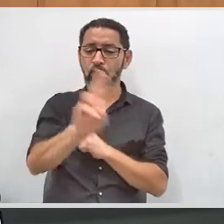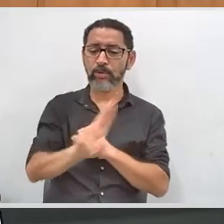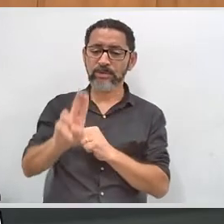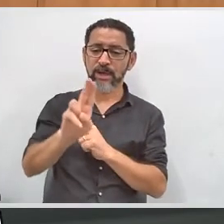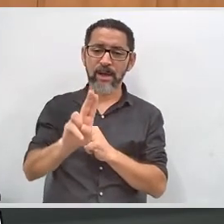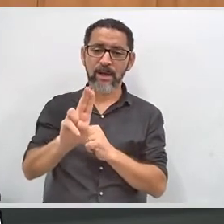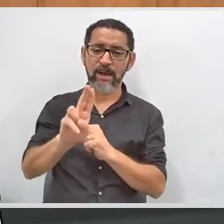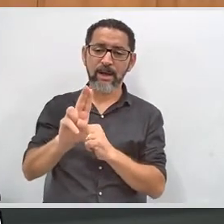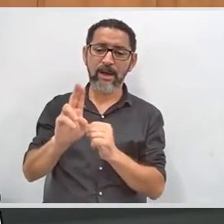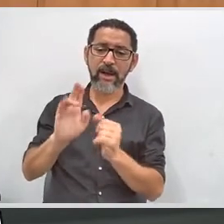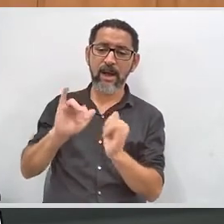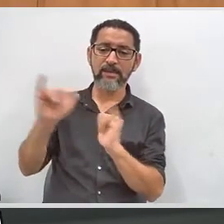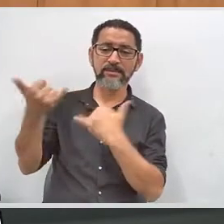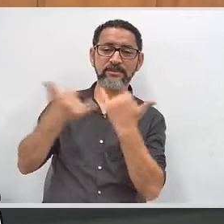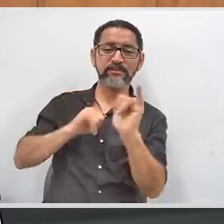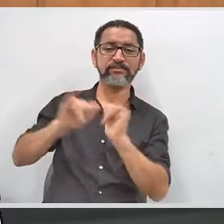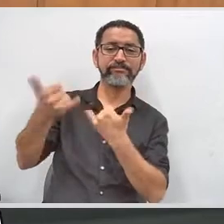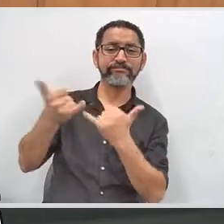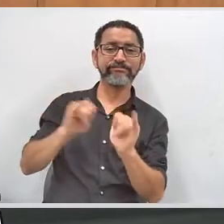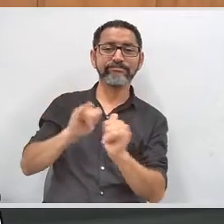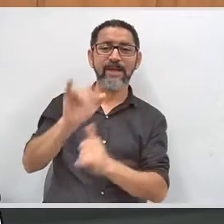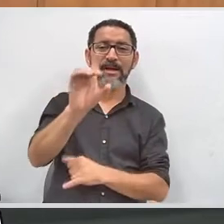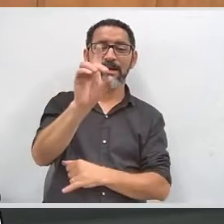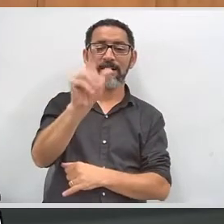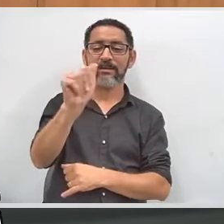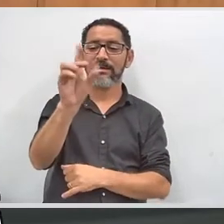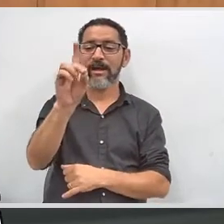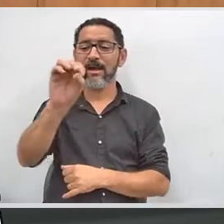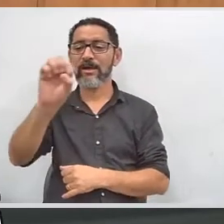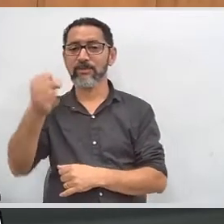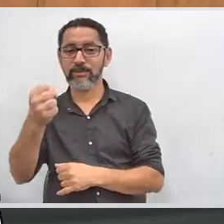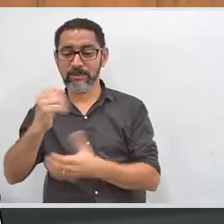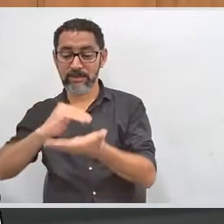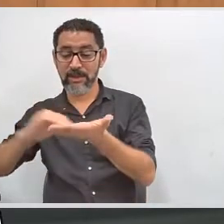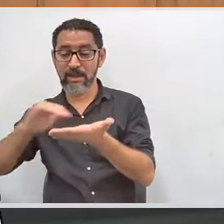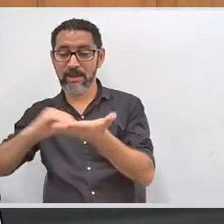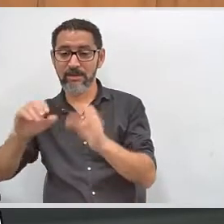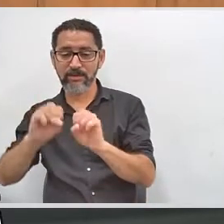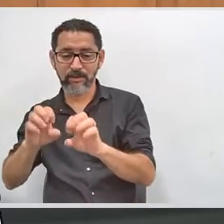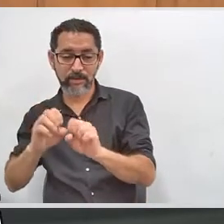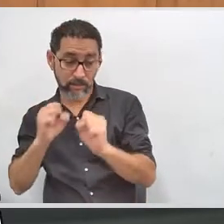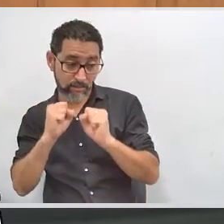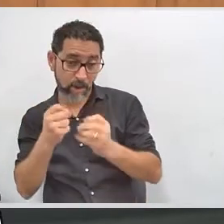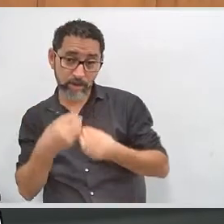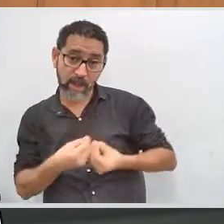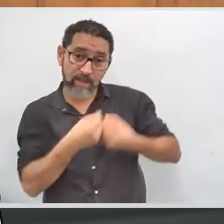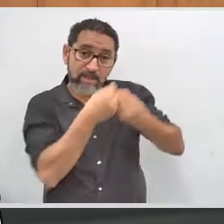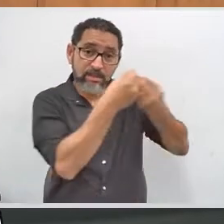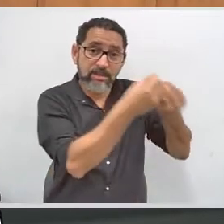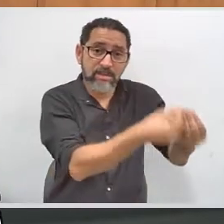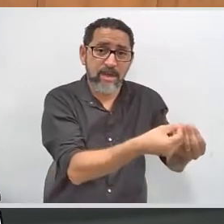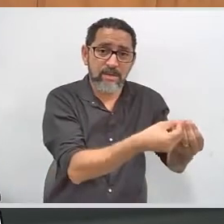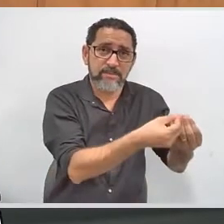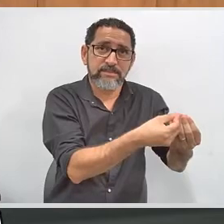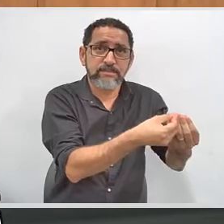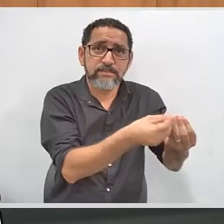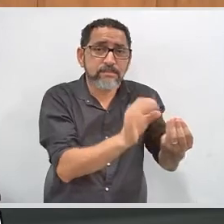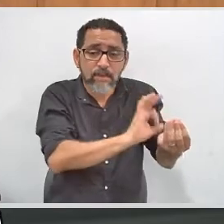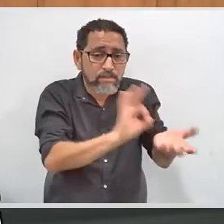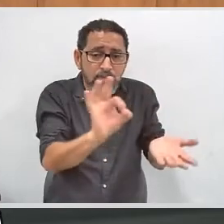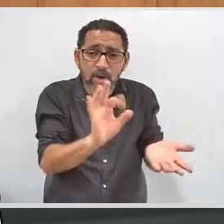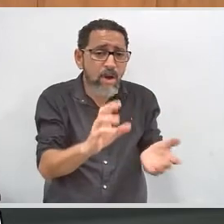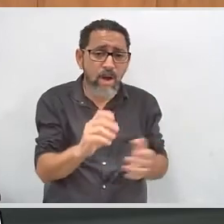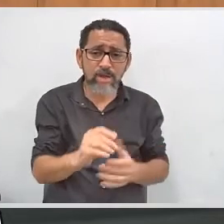de dados, por exemplo, o que a Secretaria de Educação pode contribuir nesse momento é esse banco de dados das